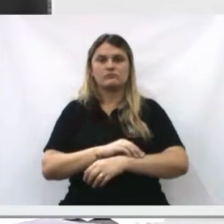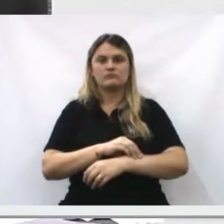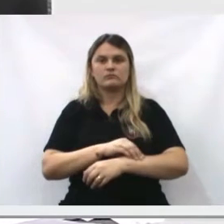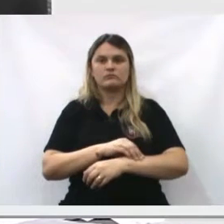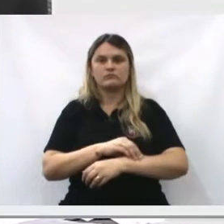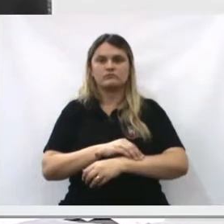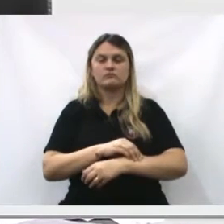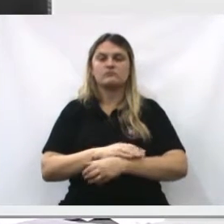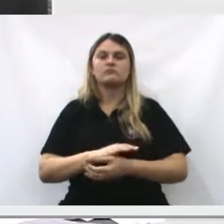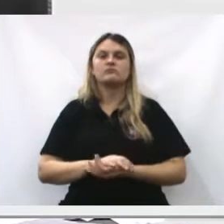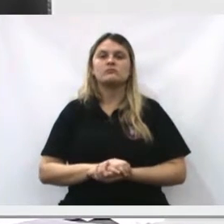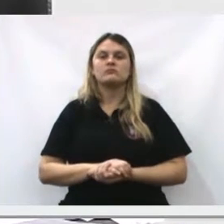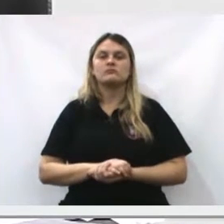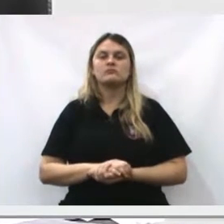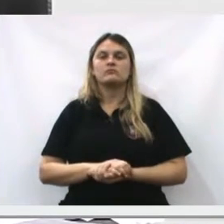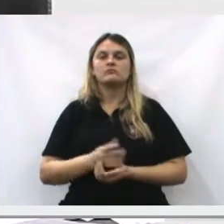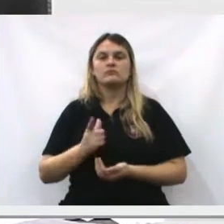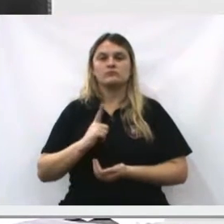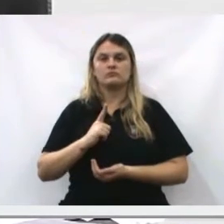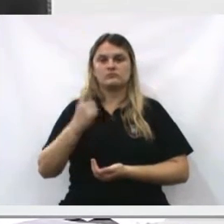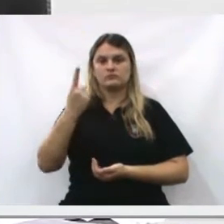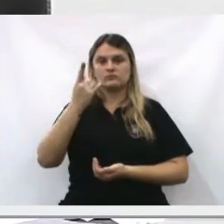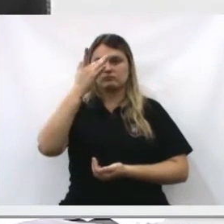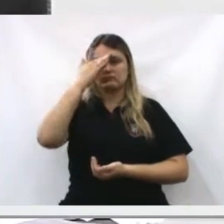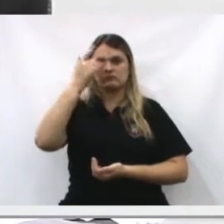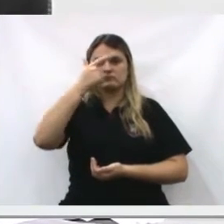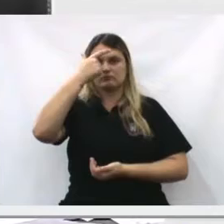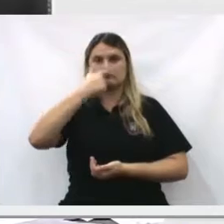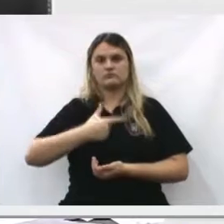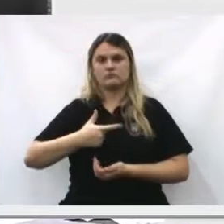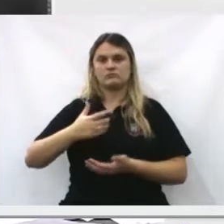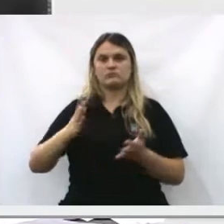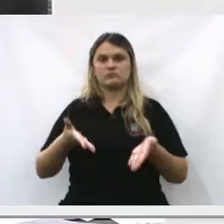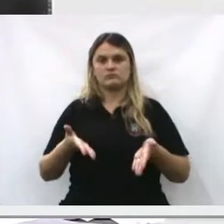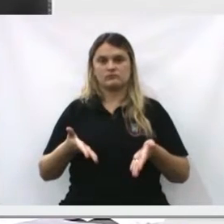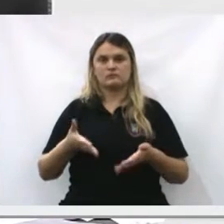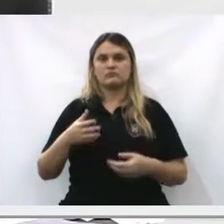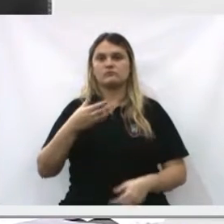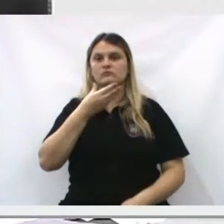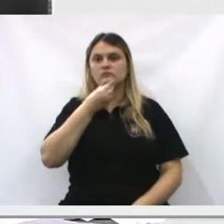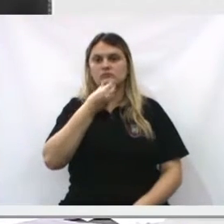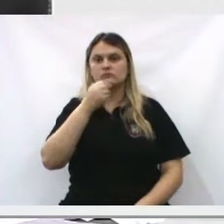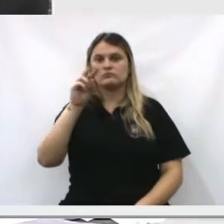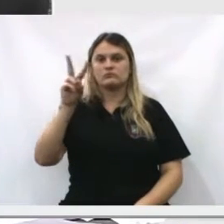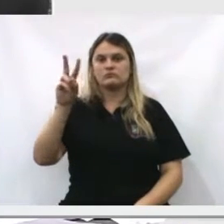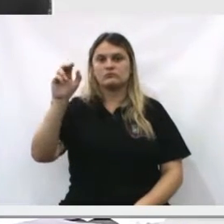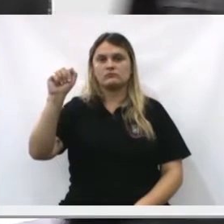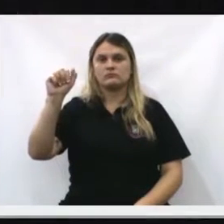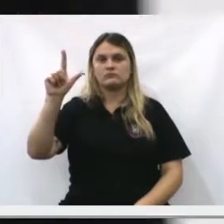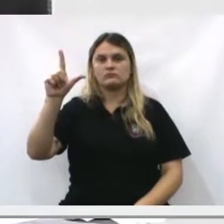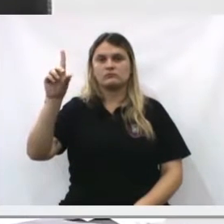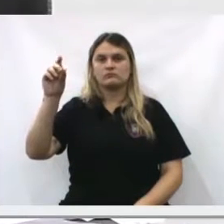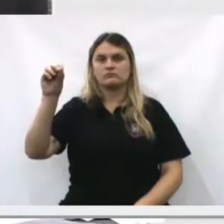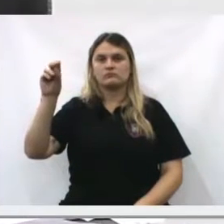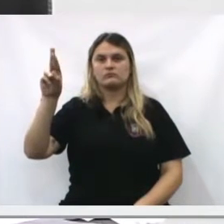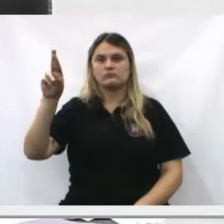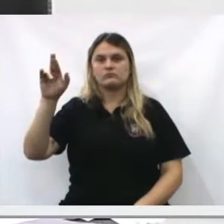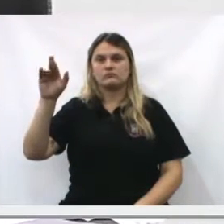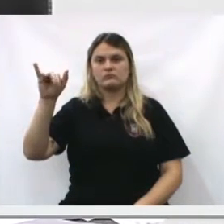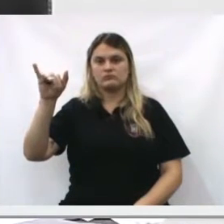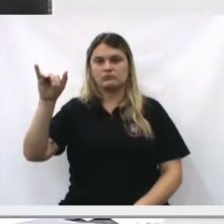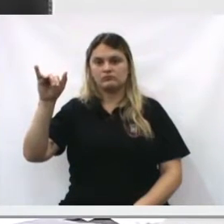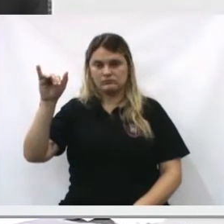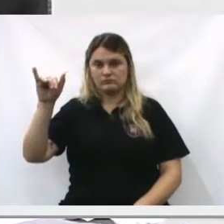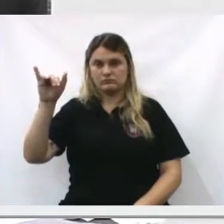os músculos. Aqui tem um representante aqui na plateia agora, o senhor Valdomiro, que foi quem trouxe